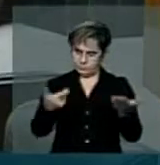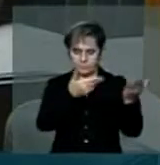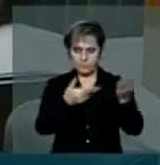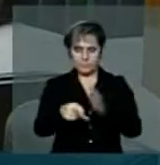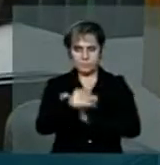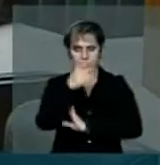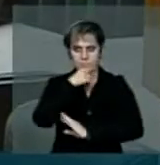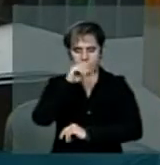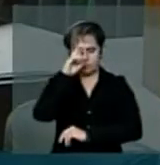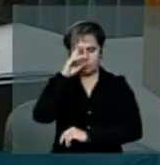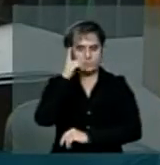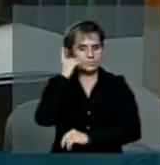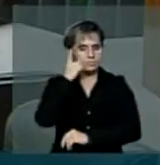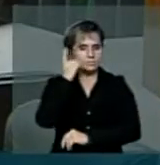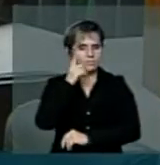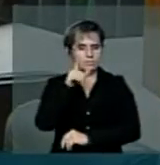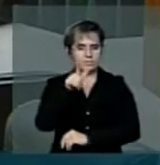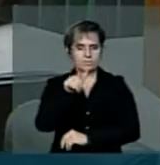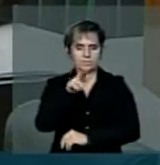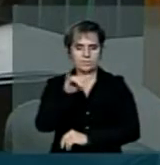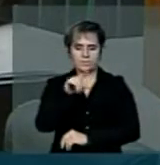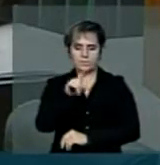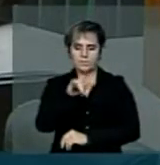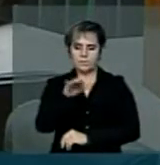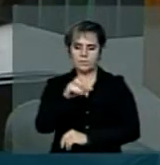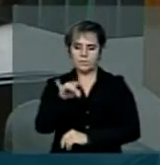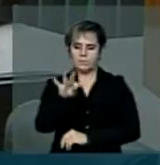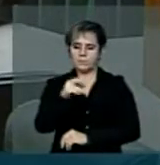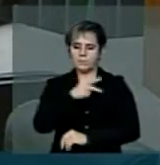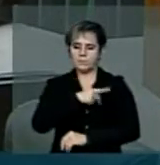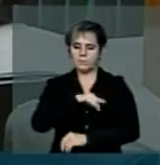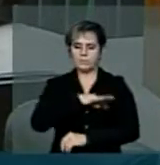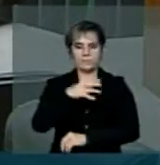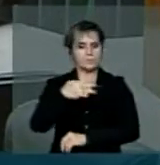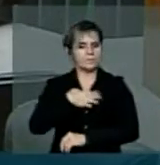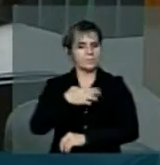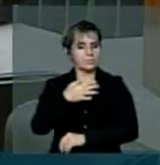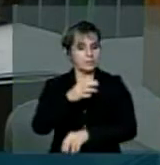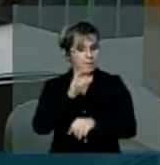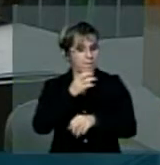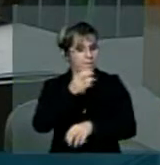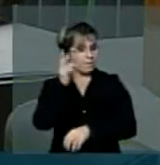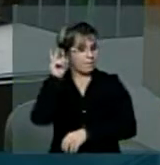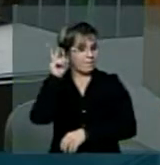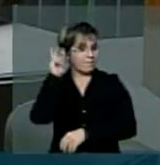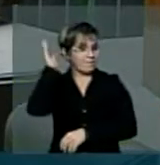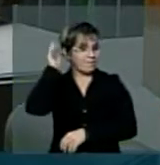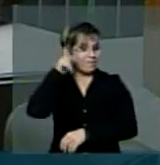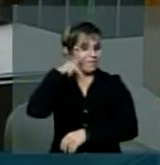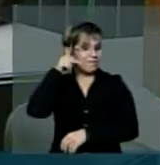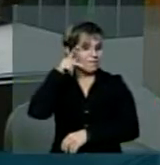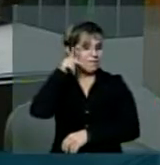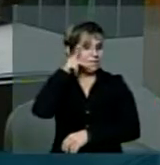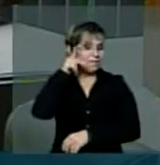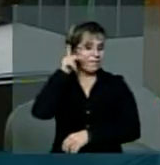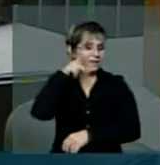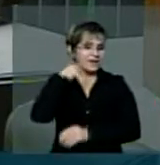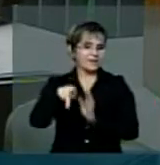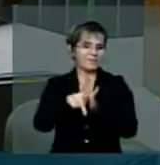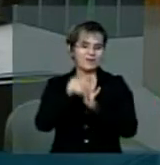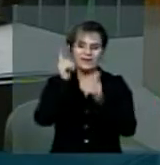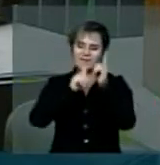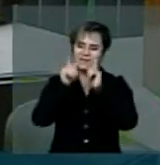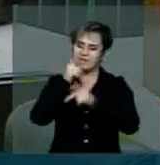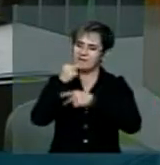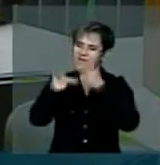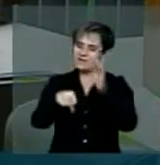Excelência, Deputado Luiz Couto, do PT da Paraíba, para que possa trazer essa grande contribuição ao povo